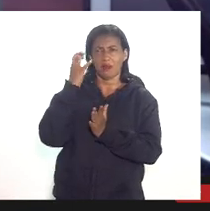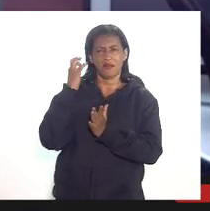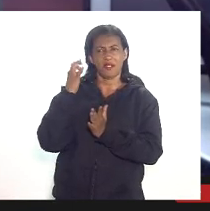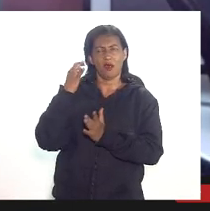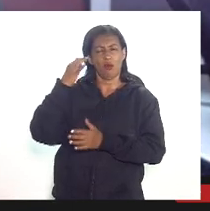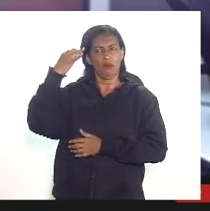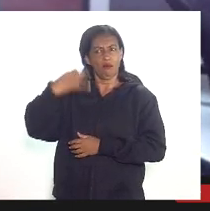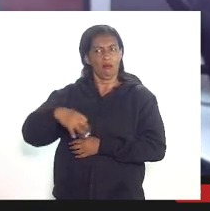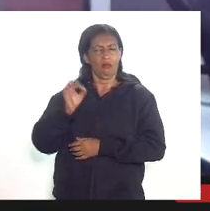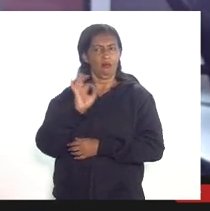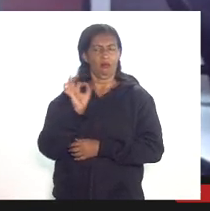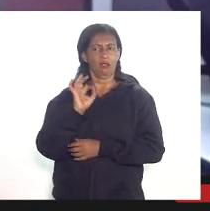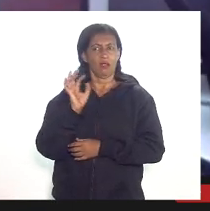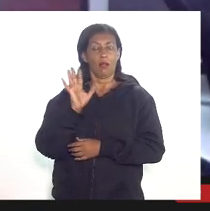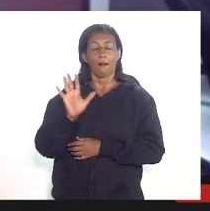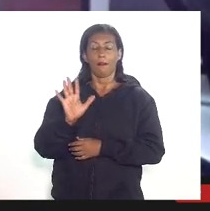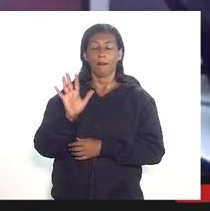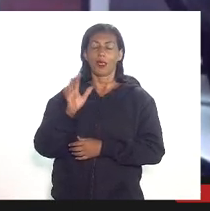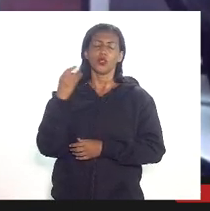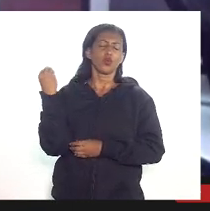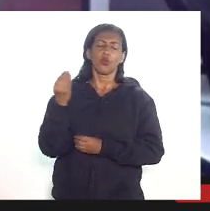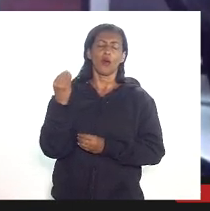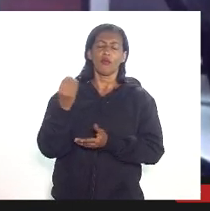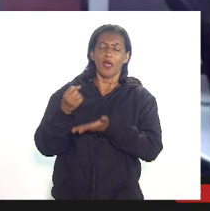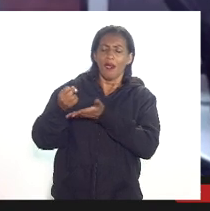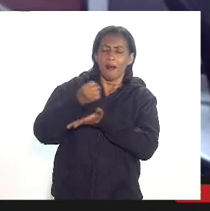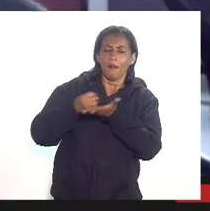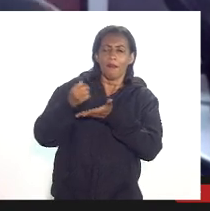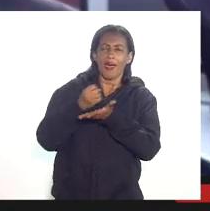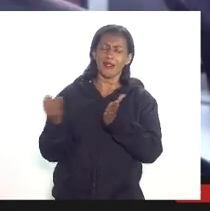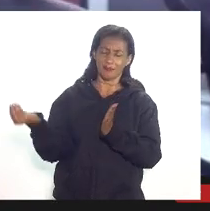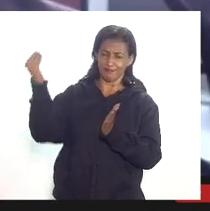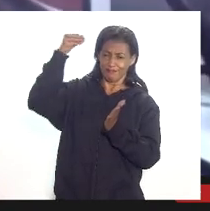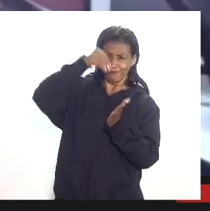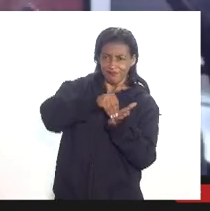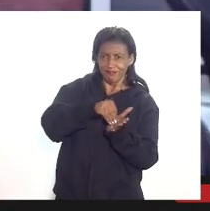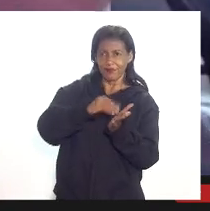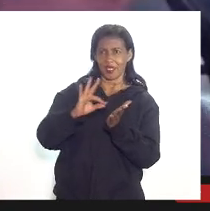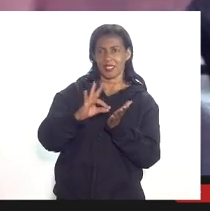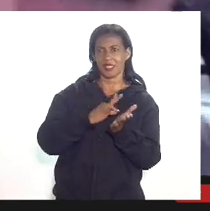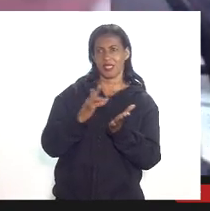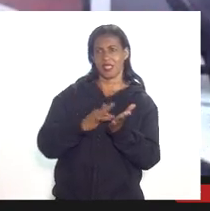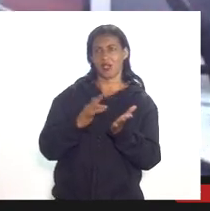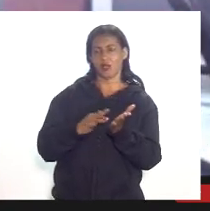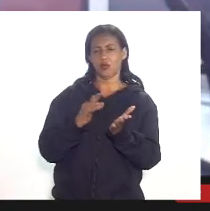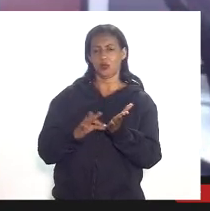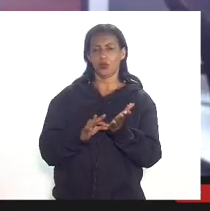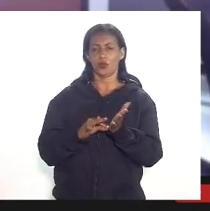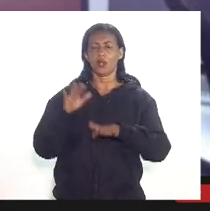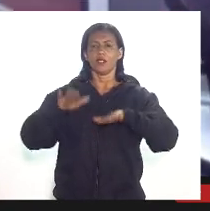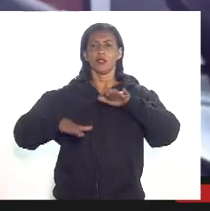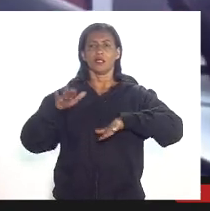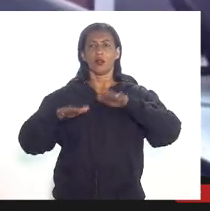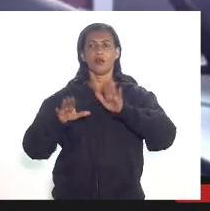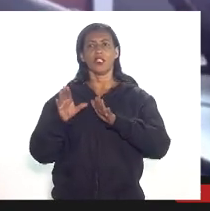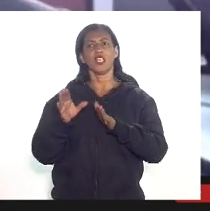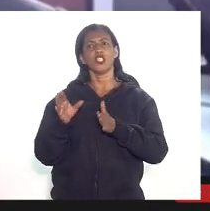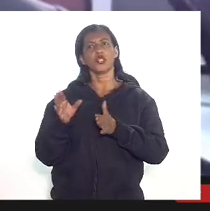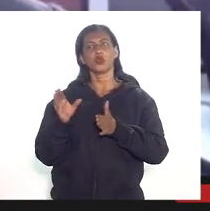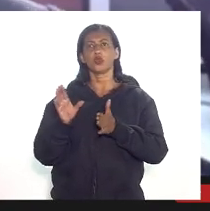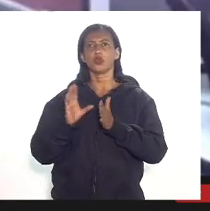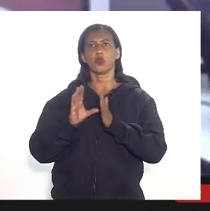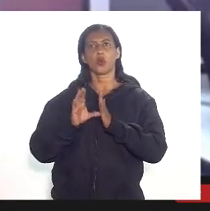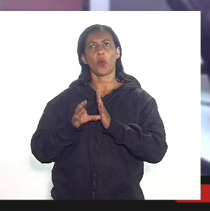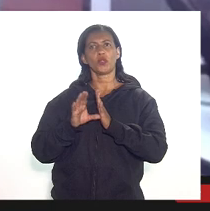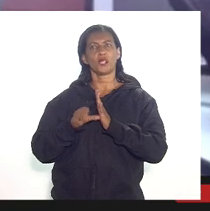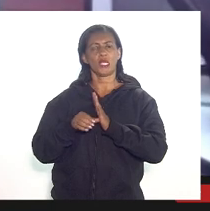mas eu queria entender qual foi a fundamentação utilizada para enquadrar esse bônus de assinatura talvez no conceito ali de royalties